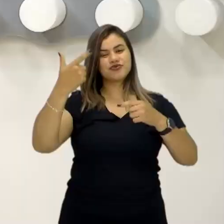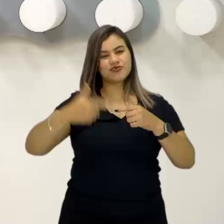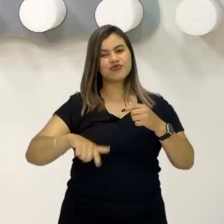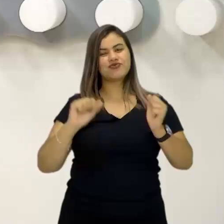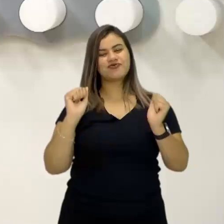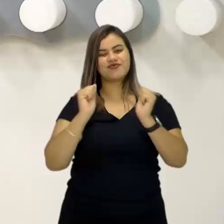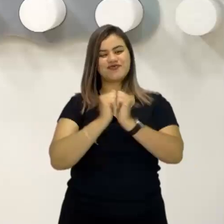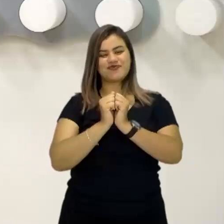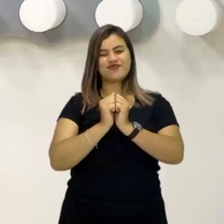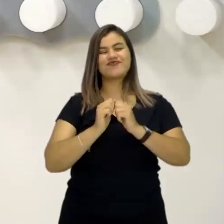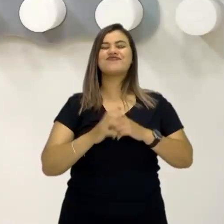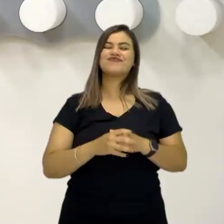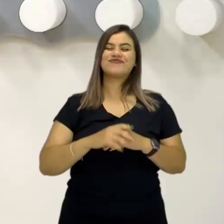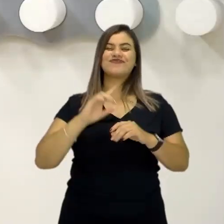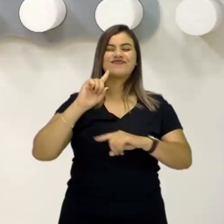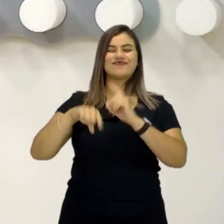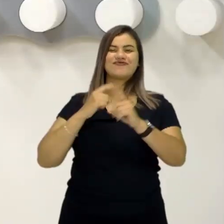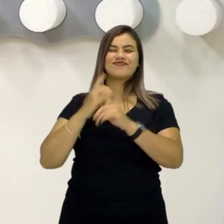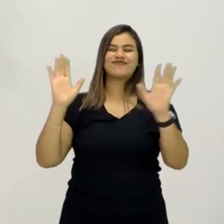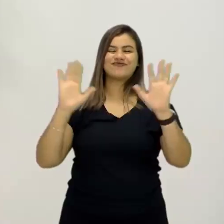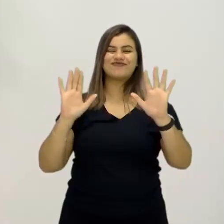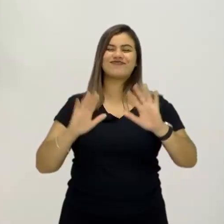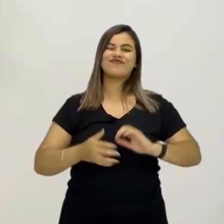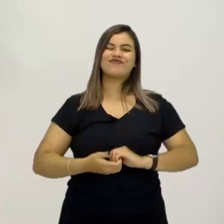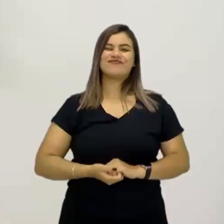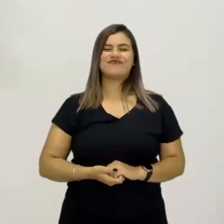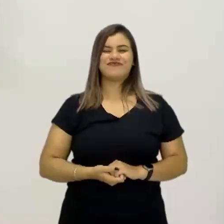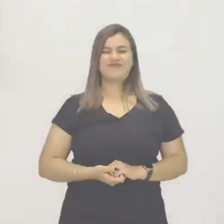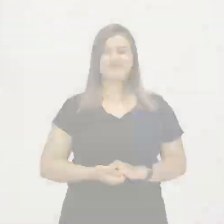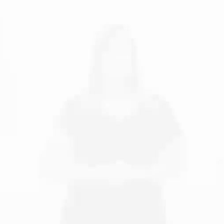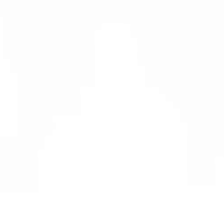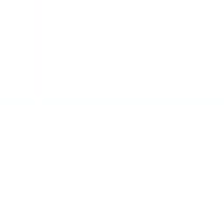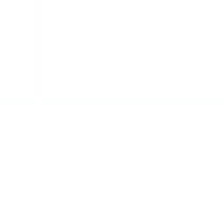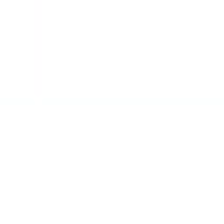novamente. Então, até mais. Tchau. Tchau.